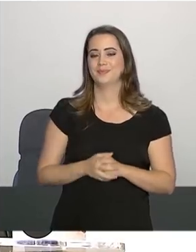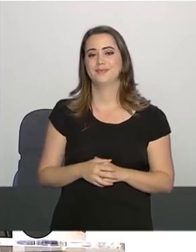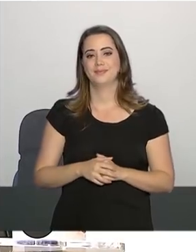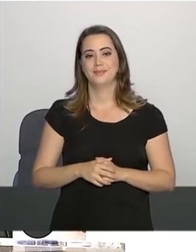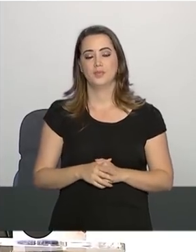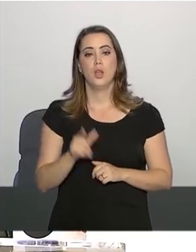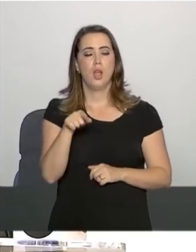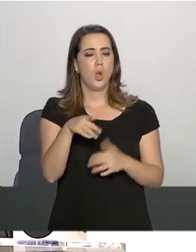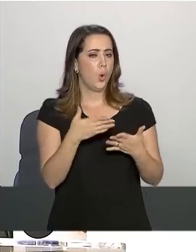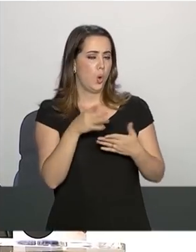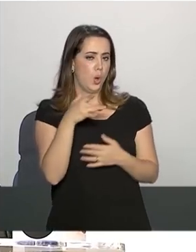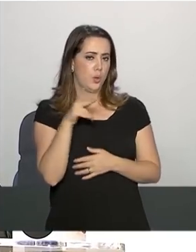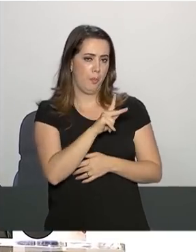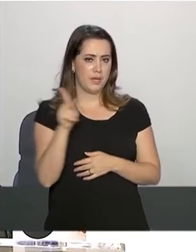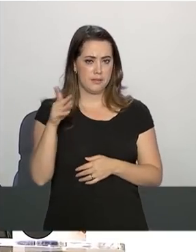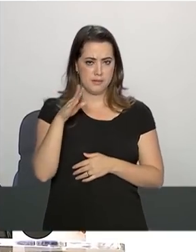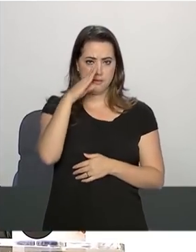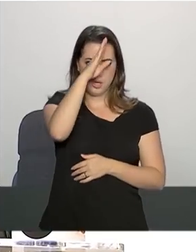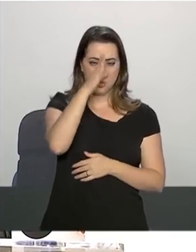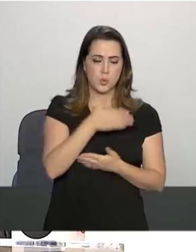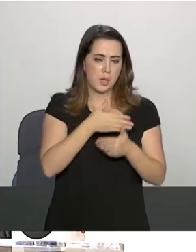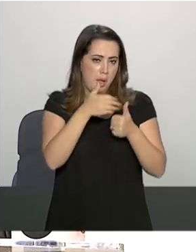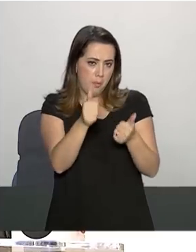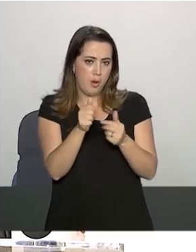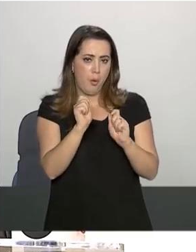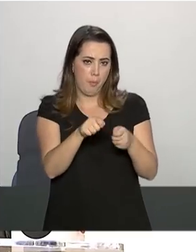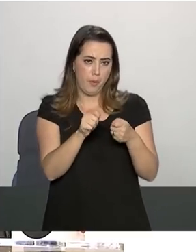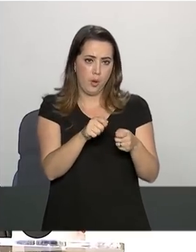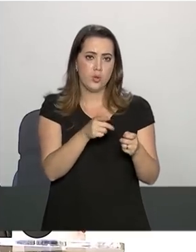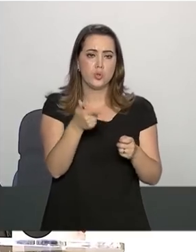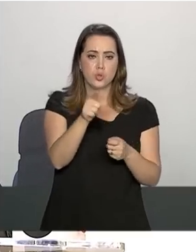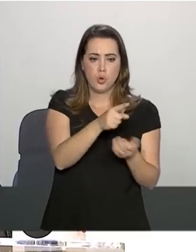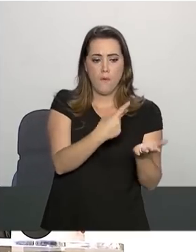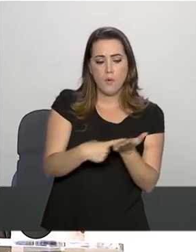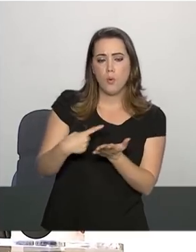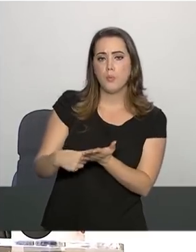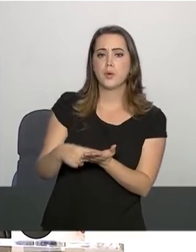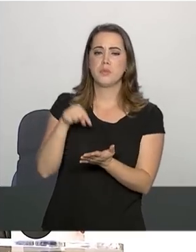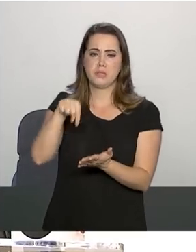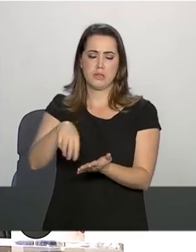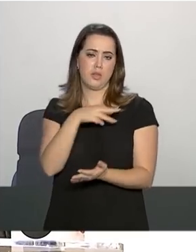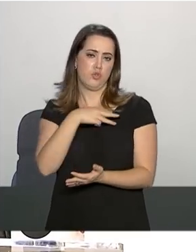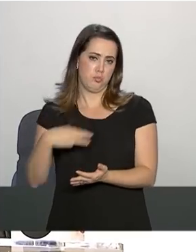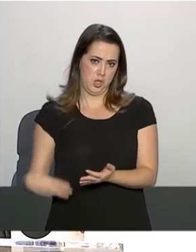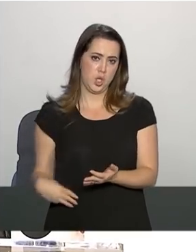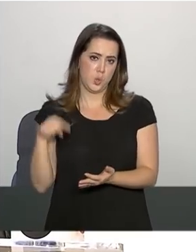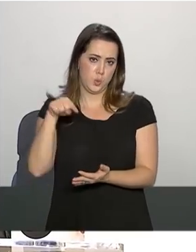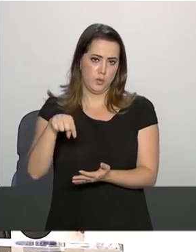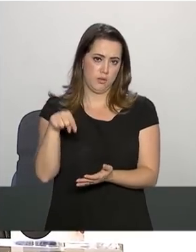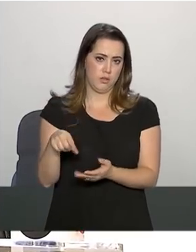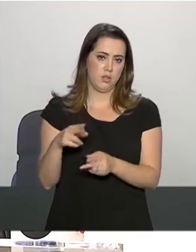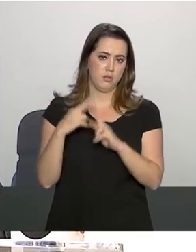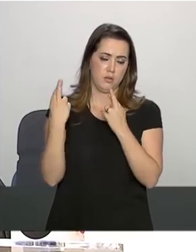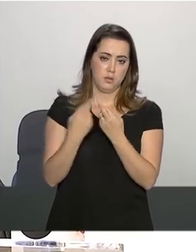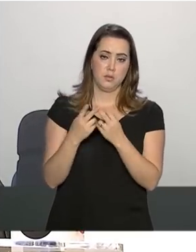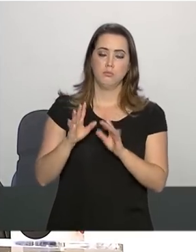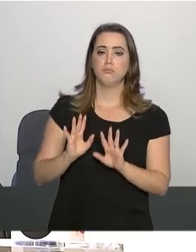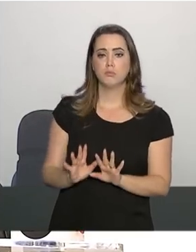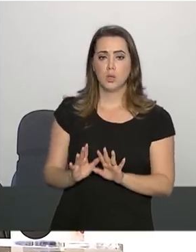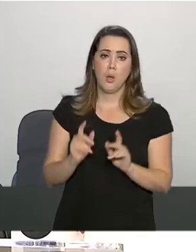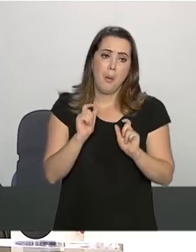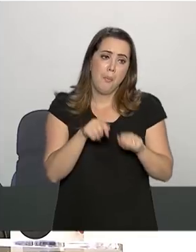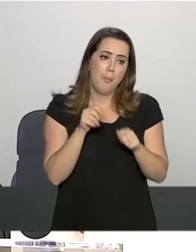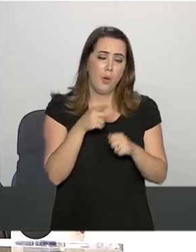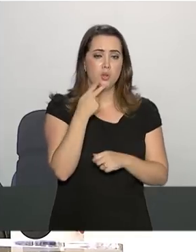possibilidade de ele receber visita de ministros e do vice-presidente aqui? Cogitar-se é uma possibilidade. Não obstante, o